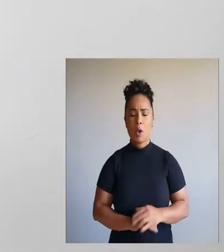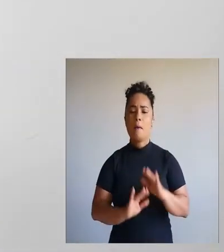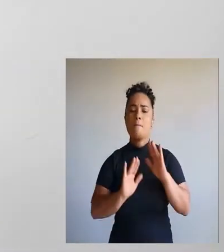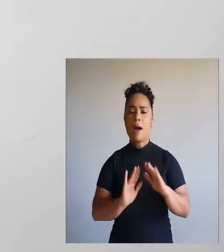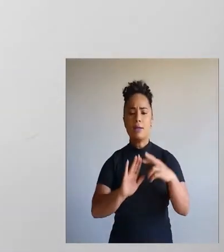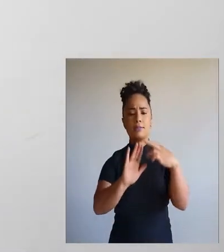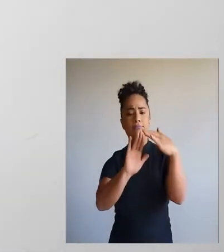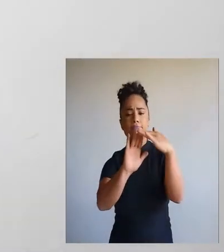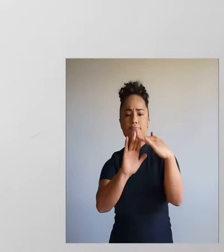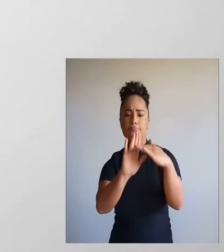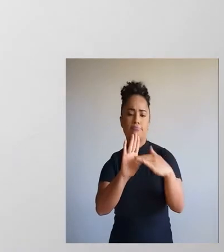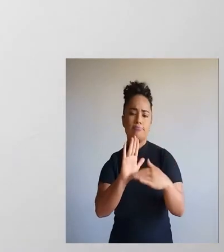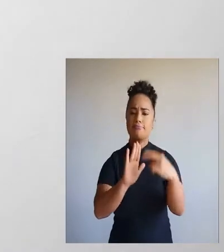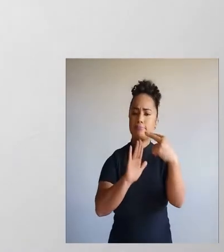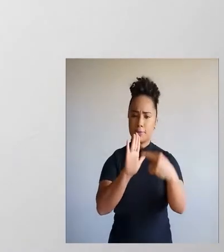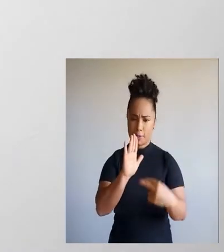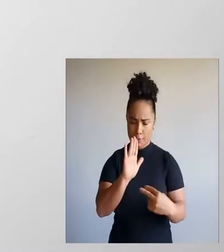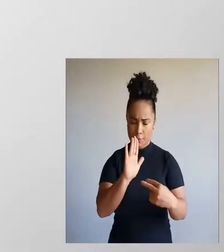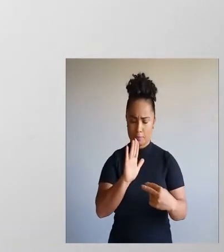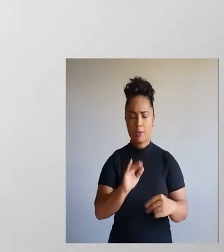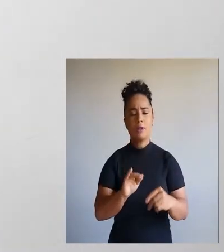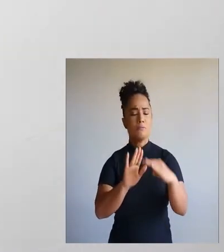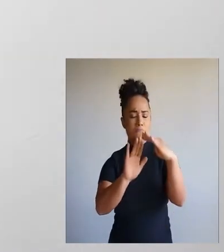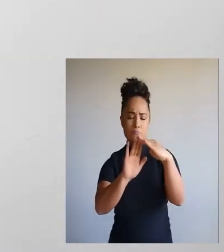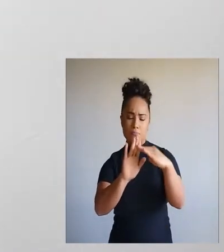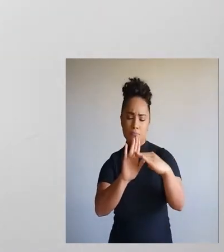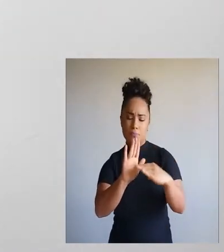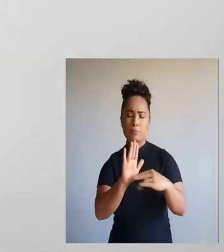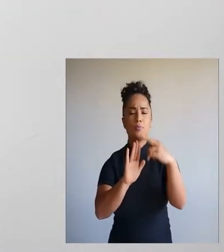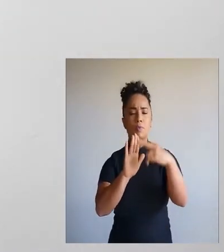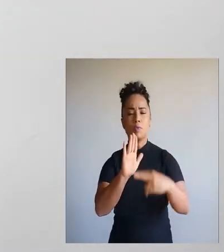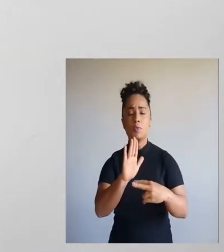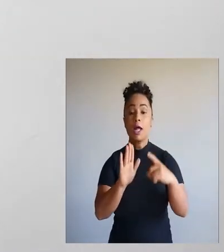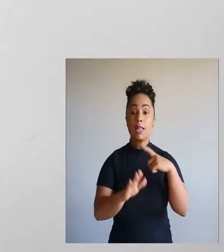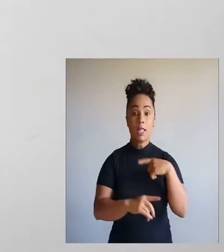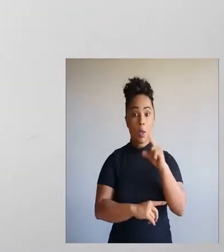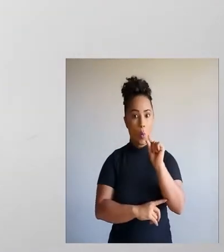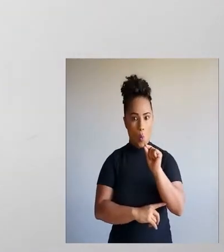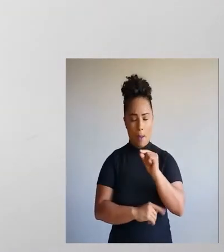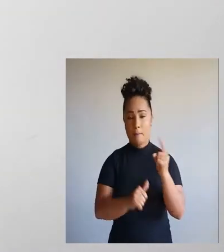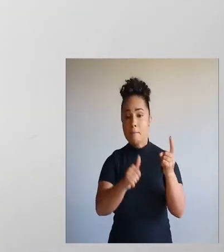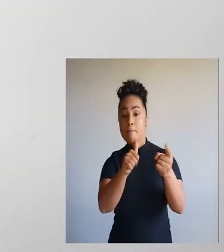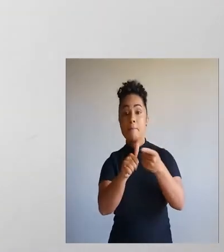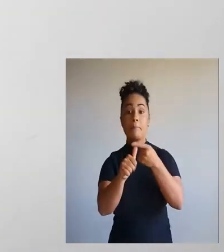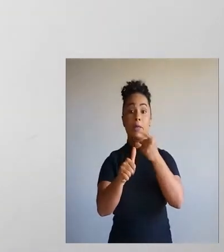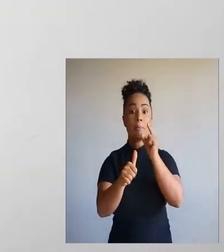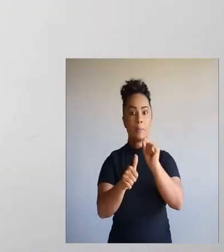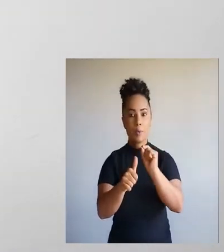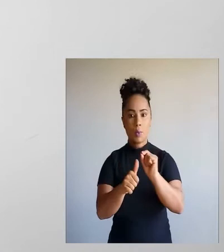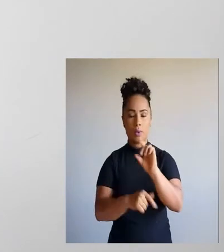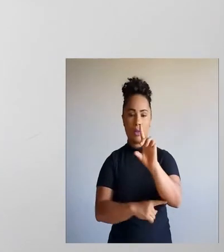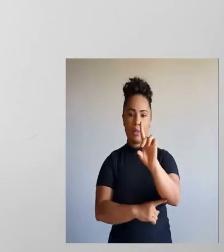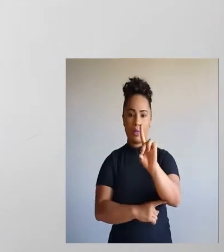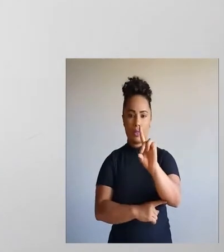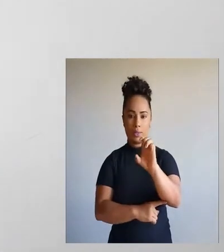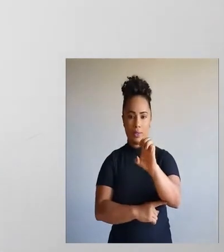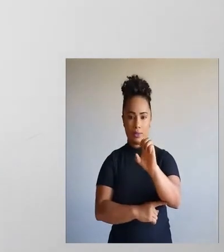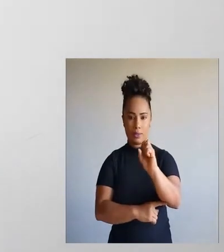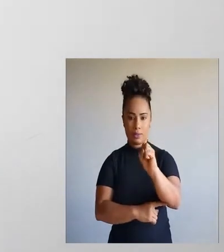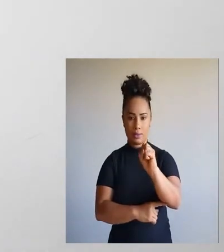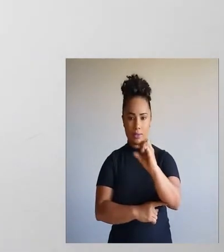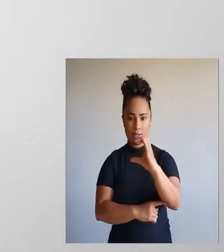procedimentos de leitura. Dentro dos procedimentos de leitura, nós temos o primeiro descritor, que é o descritor 1, que é